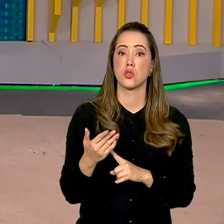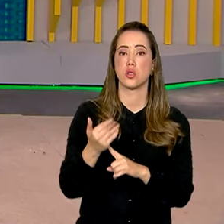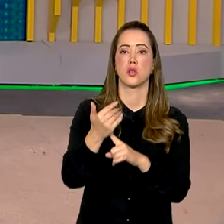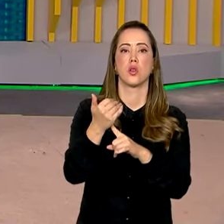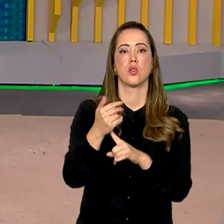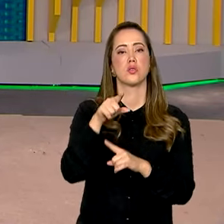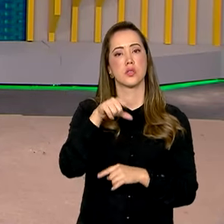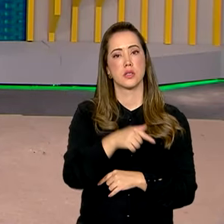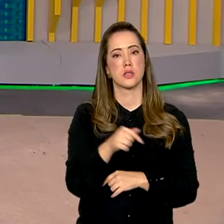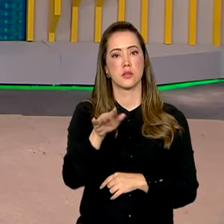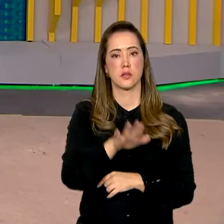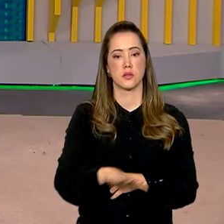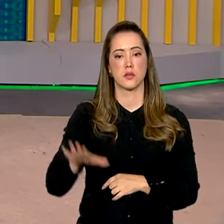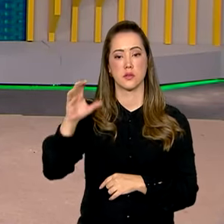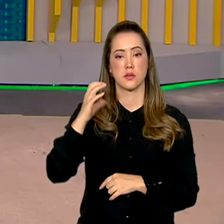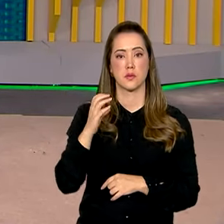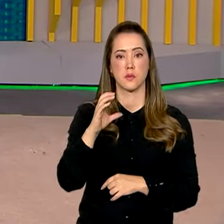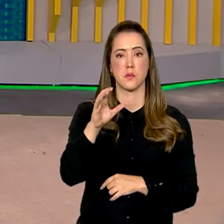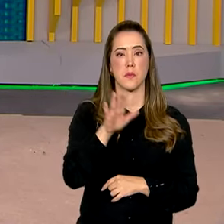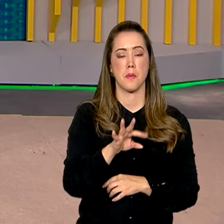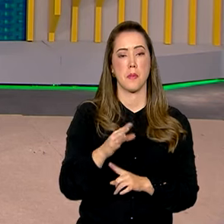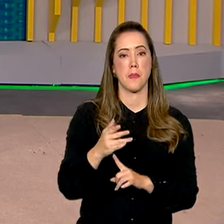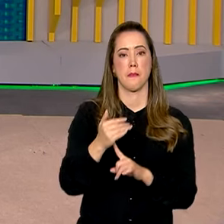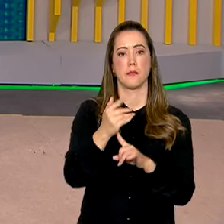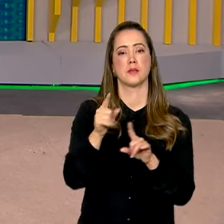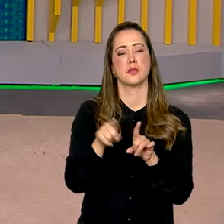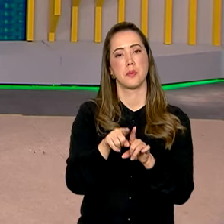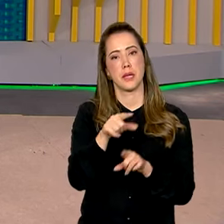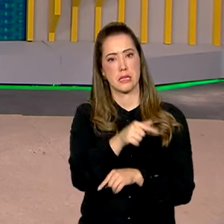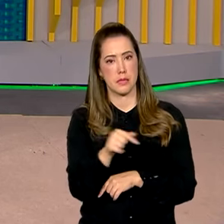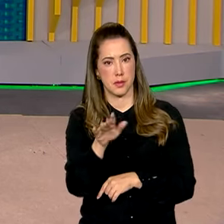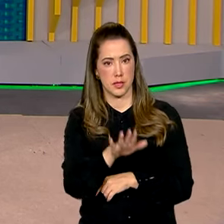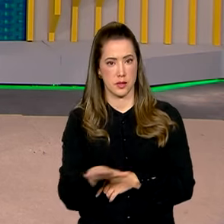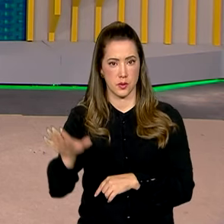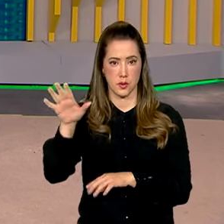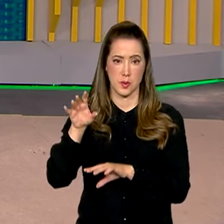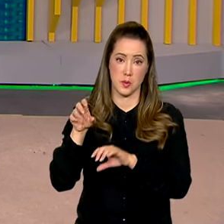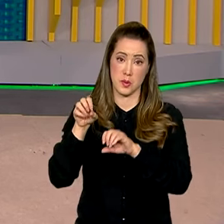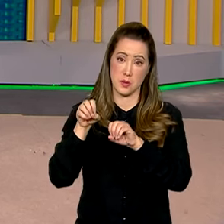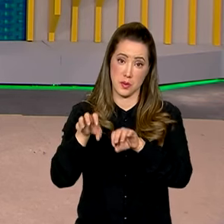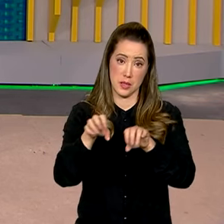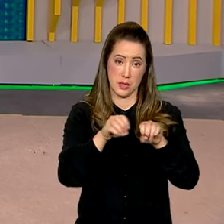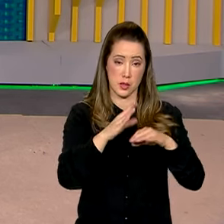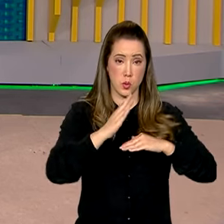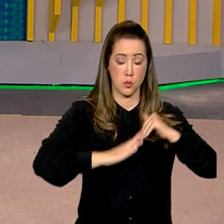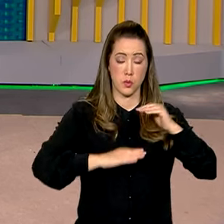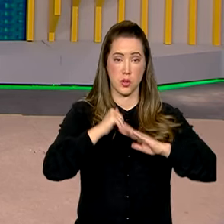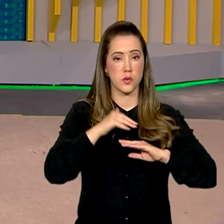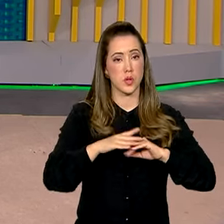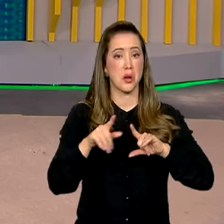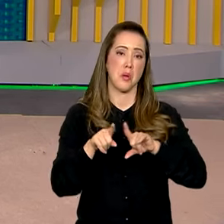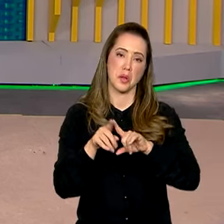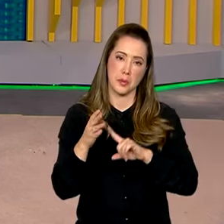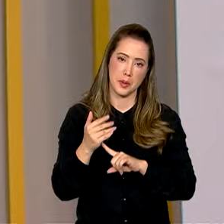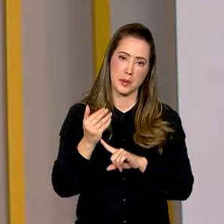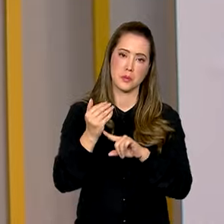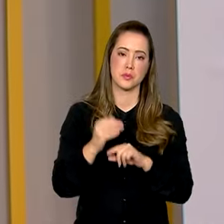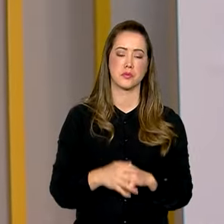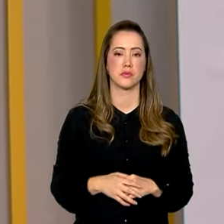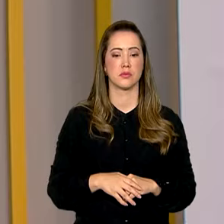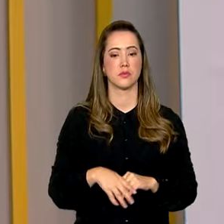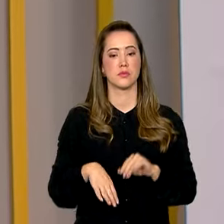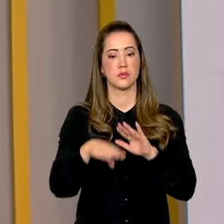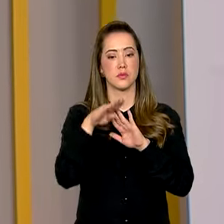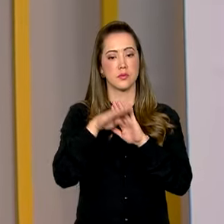Nacional de Ciência e Tecnologia e a Semana Nacional da Educação Profissional e Tecnológica. A